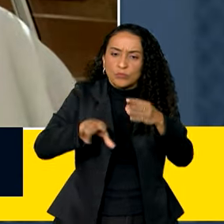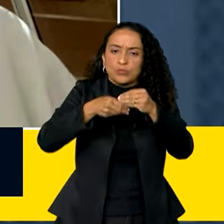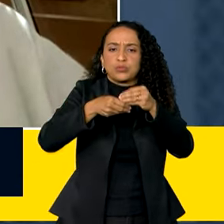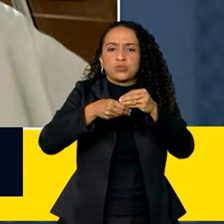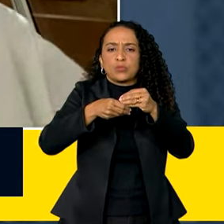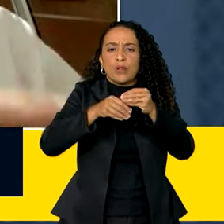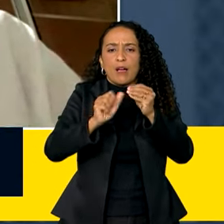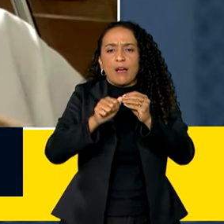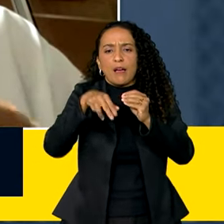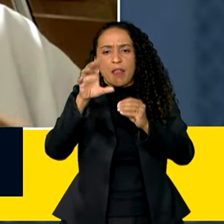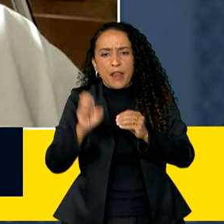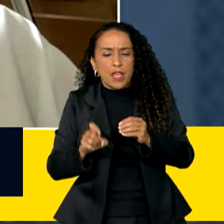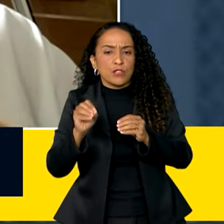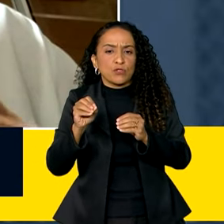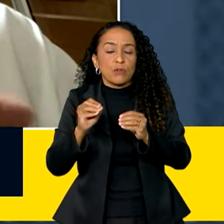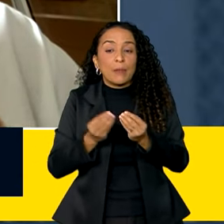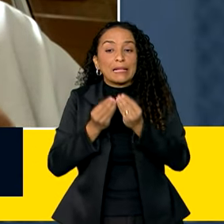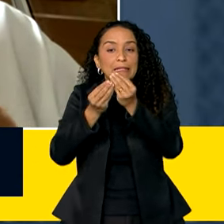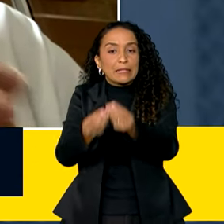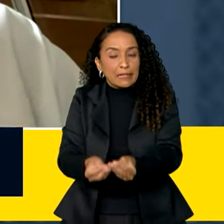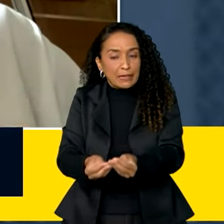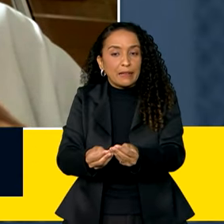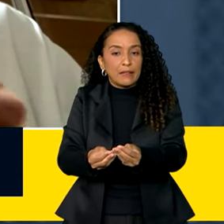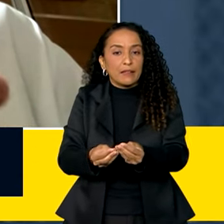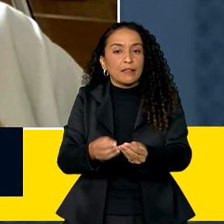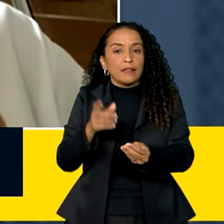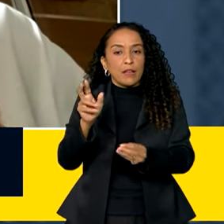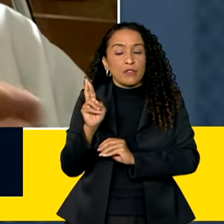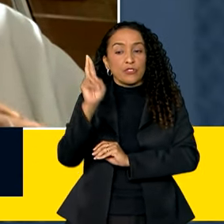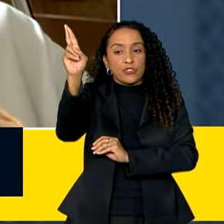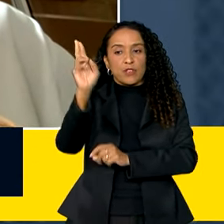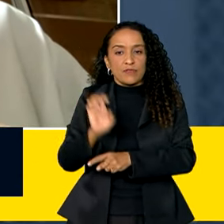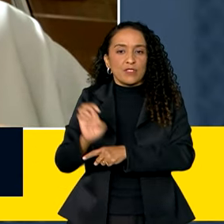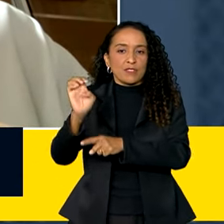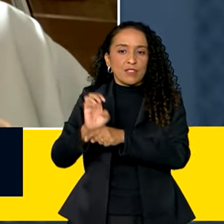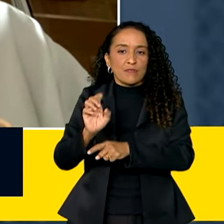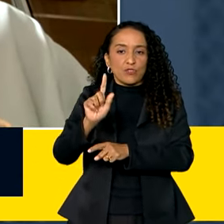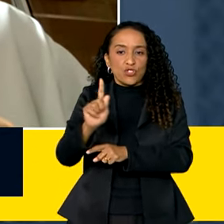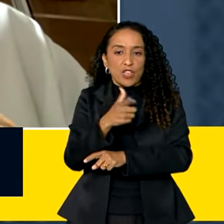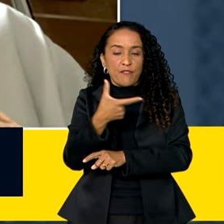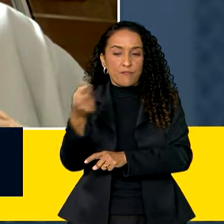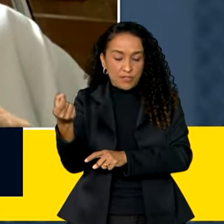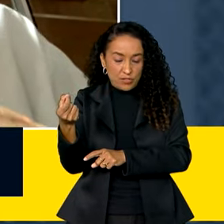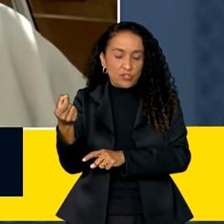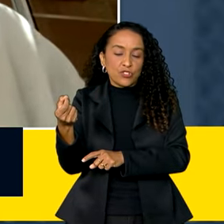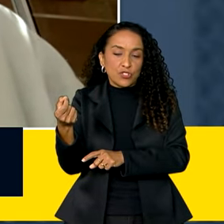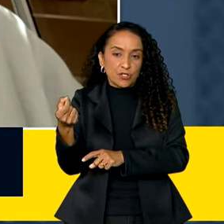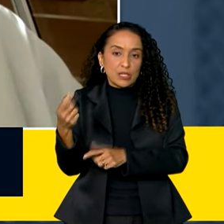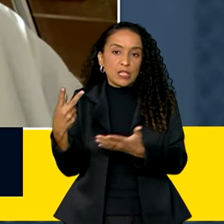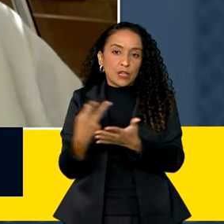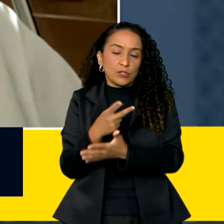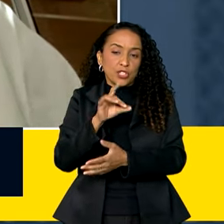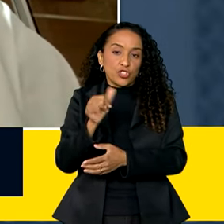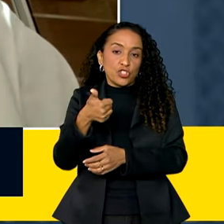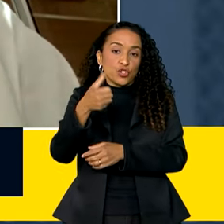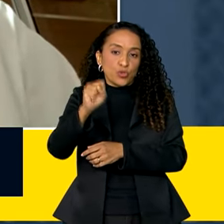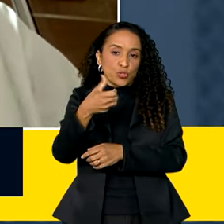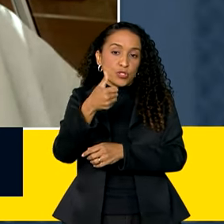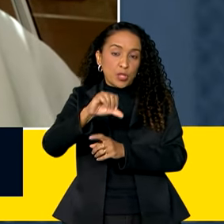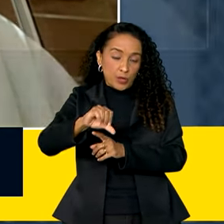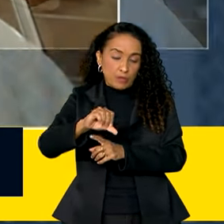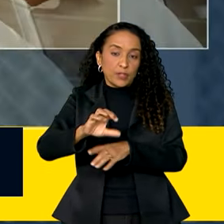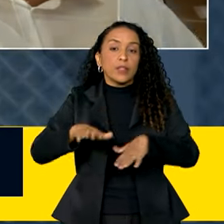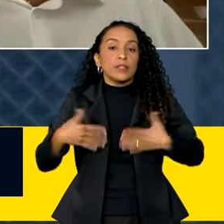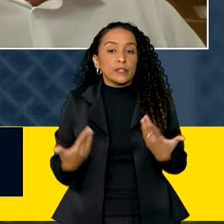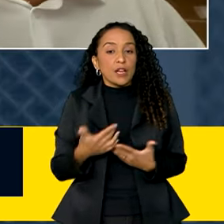grande anexo para ser entregue para os chefes de estados do G20, que acontecerá 18 e 19.